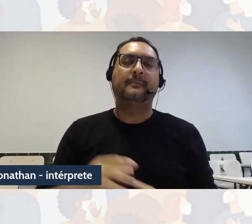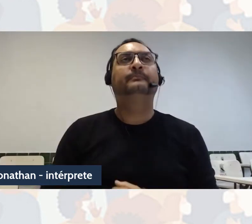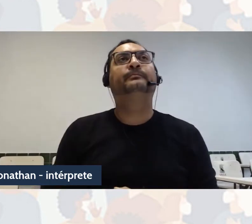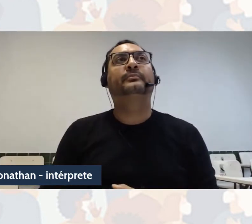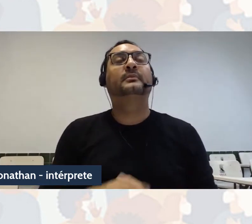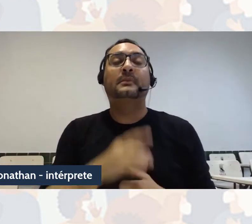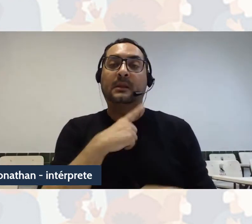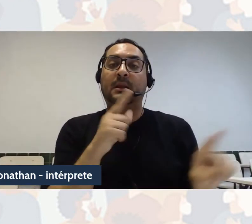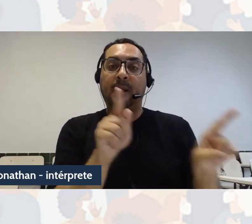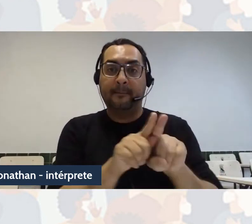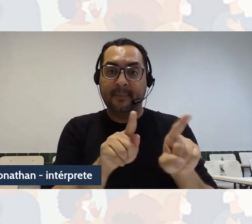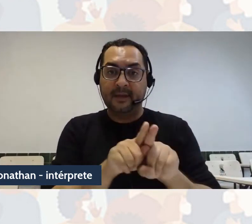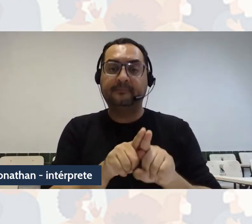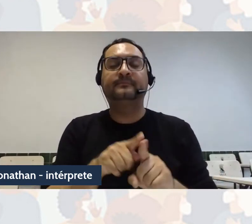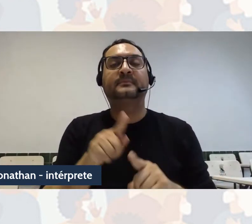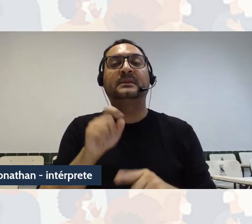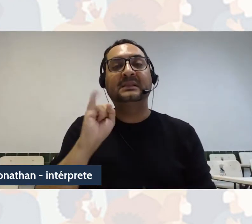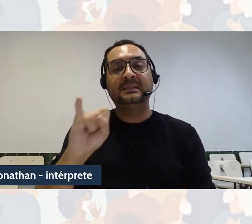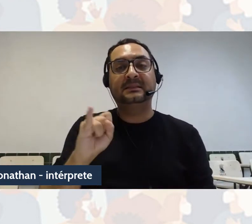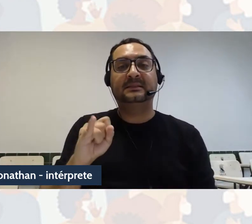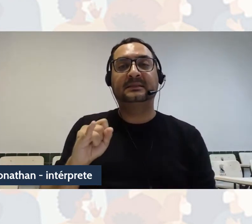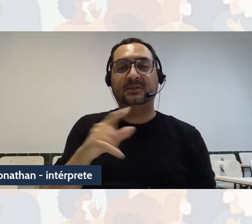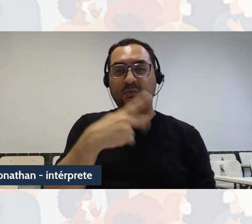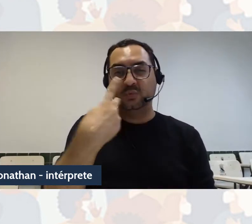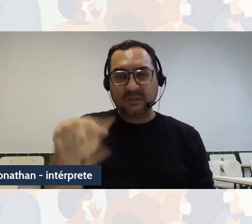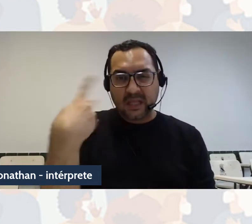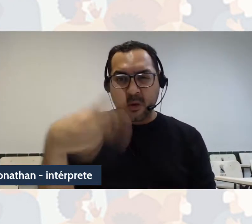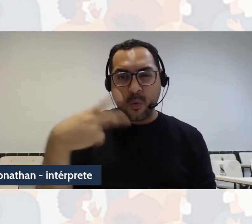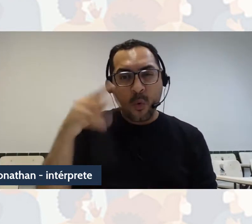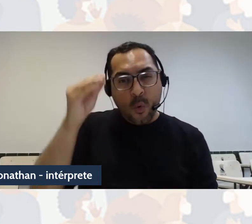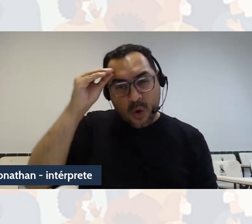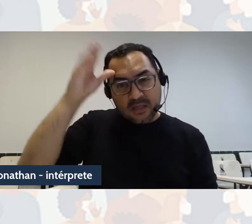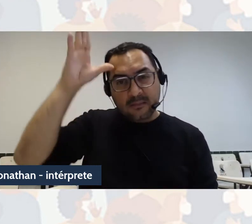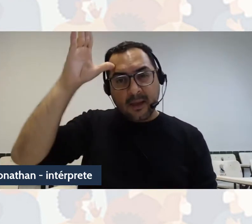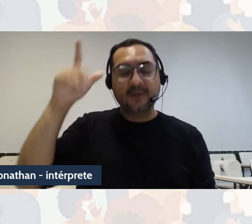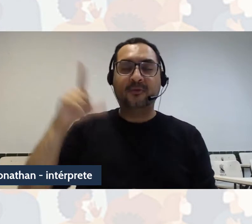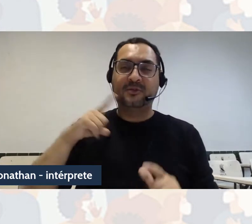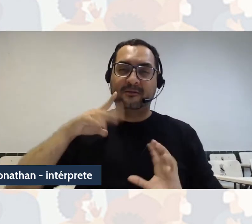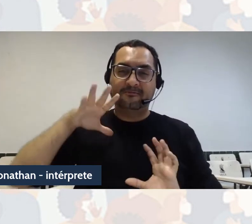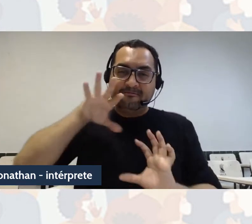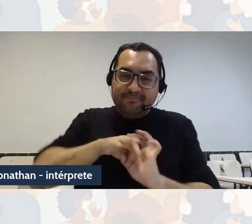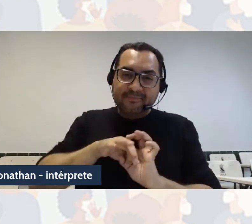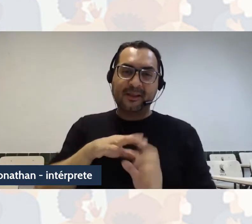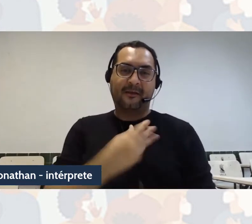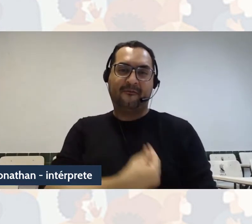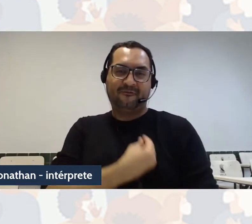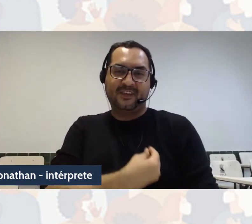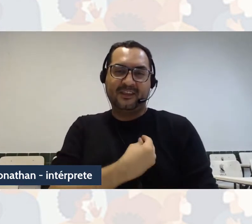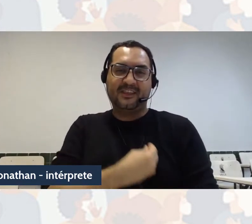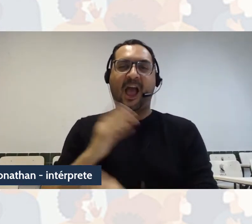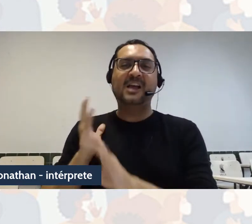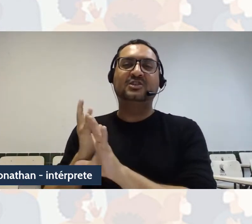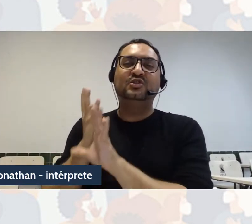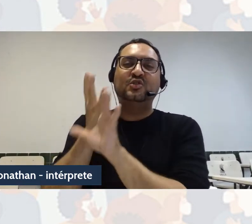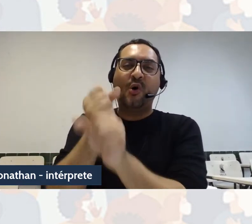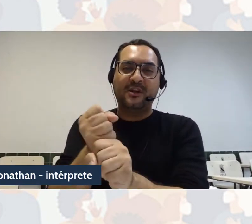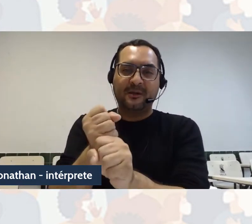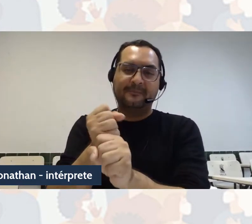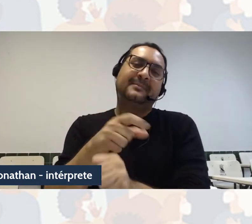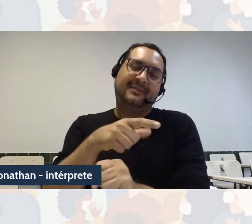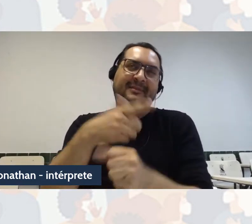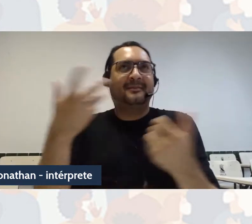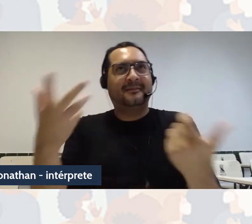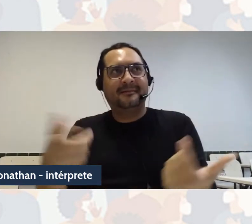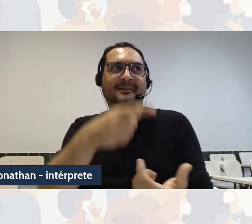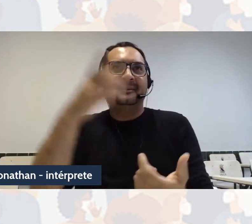também, esse conhecimento está condicionado à nossa história. Então, a gente já vislumbra aí que o conhecimento, embora ele seja,